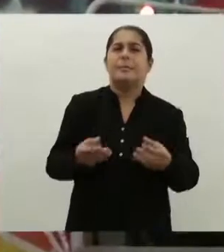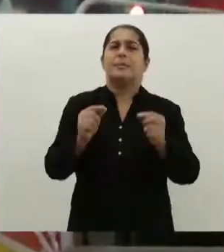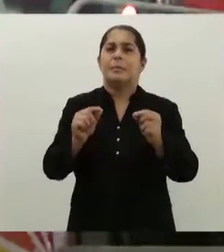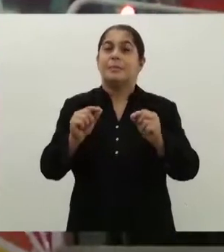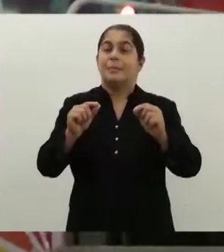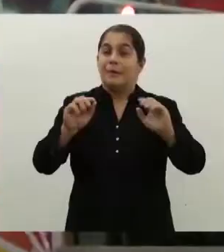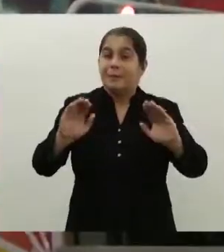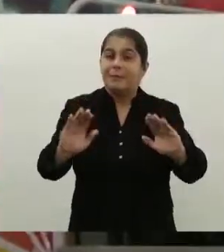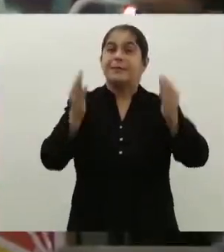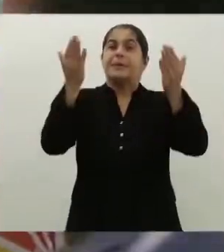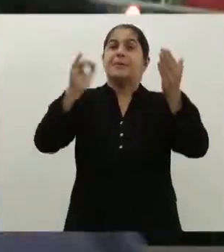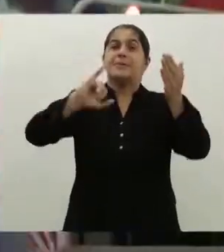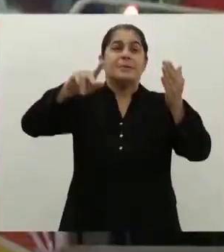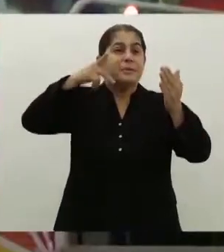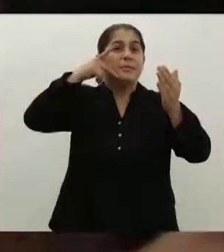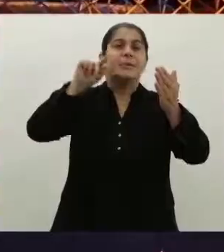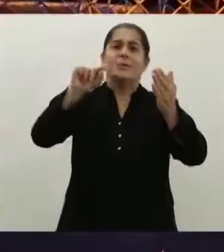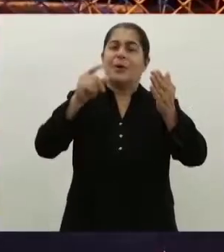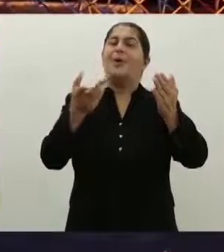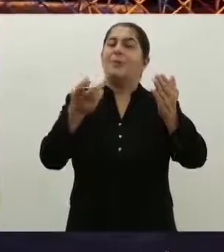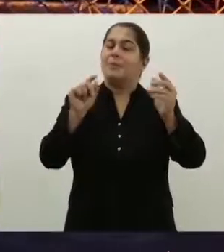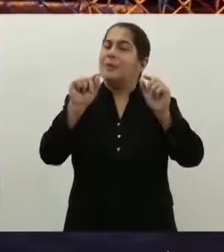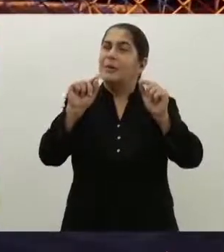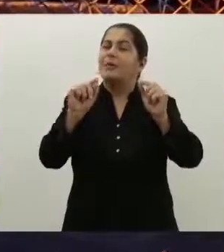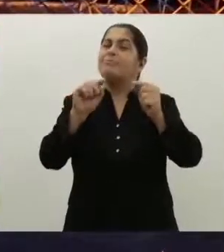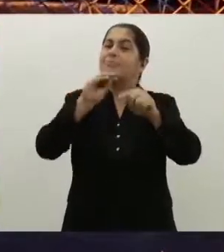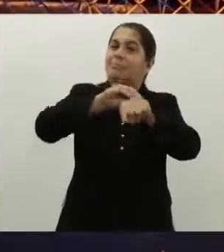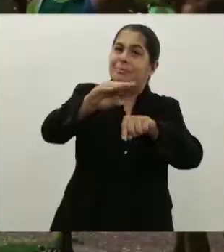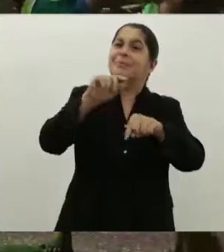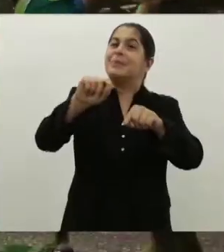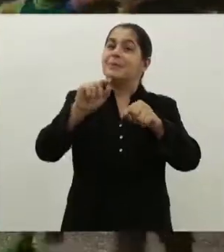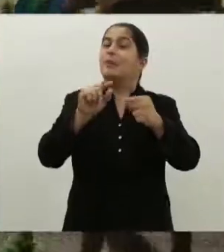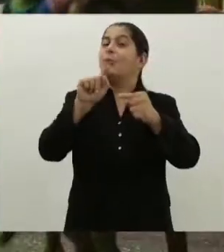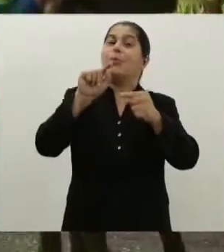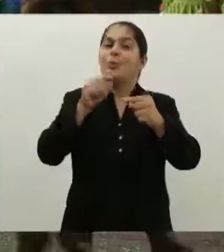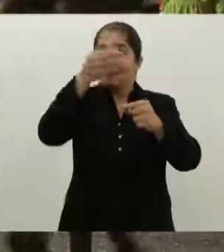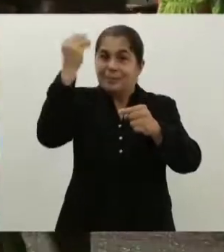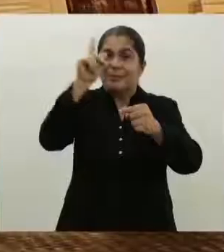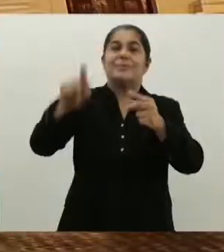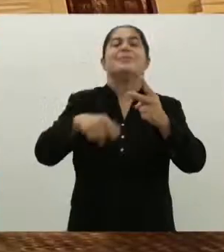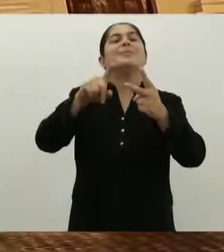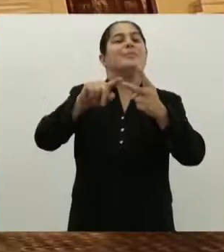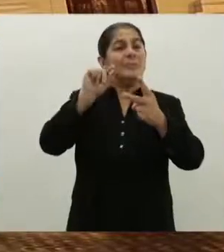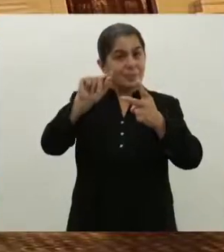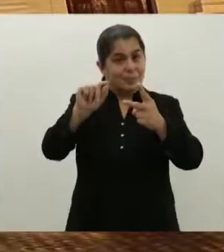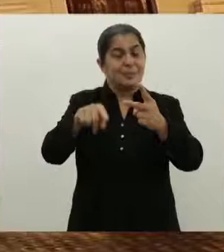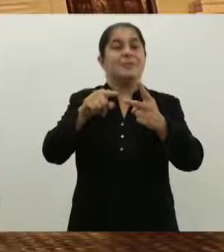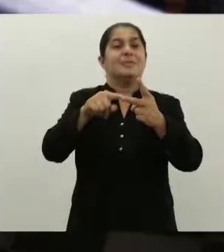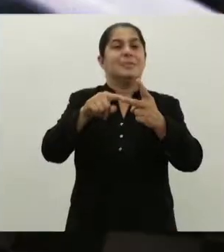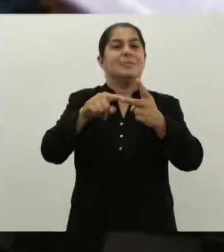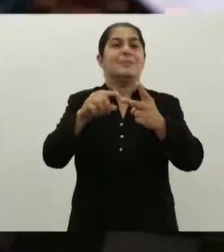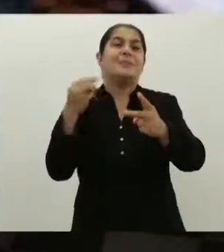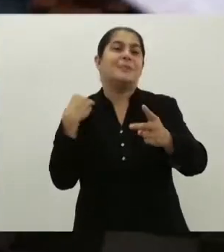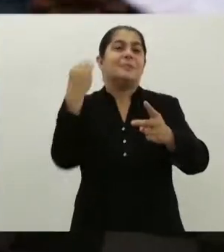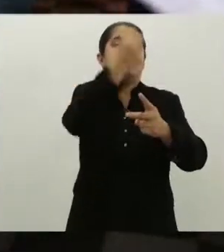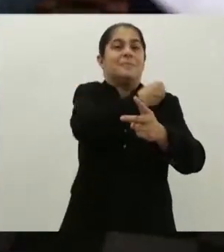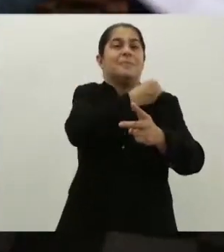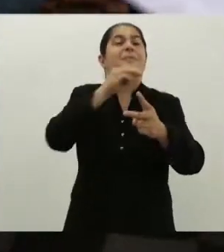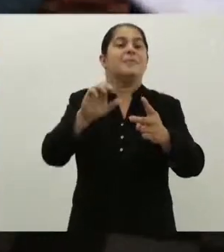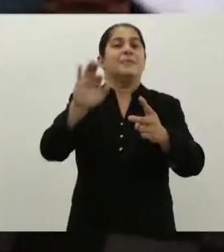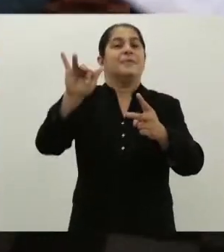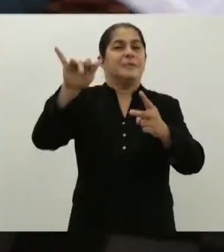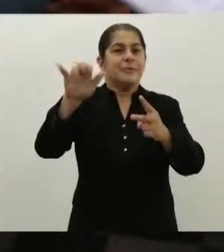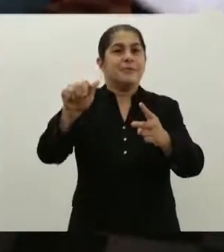E como falar do aniversário de João Pessoa sem lembrar da Festa das Neves, homenagem à Santa Padroeira da nossa